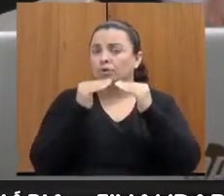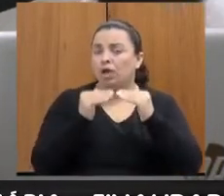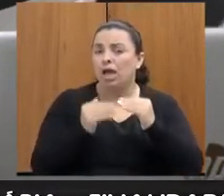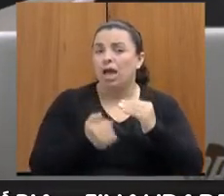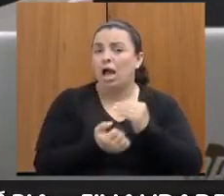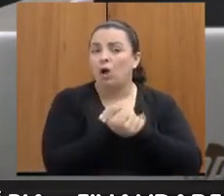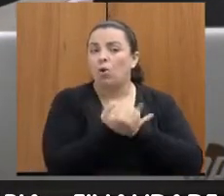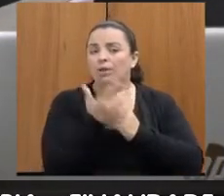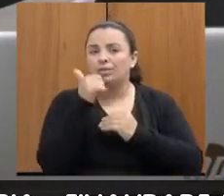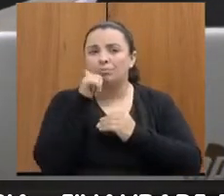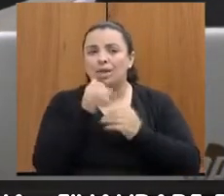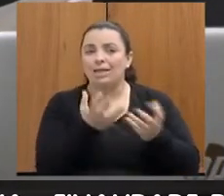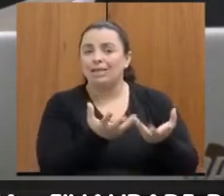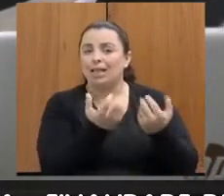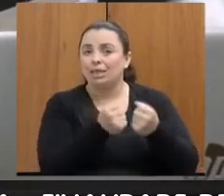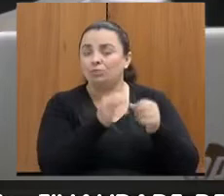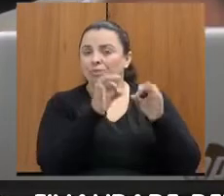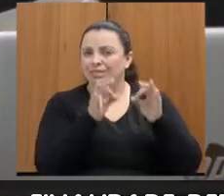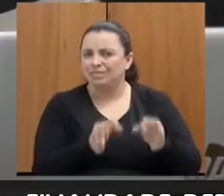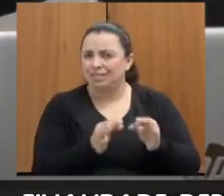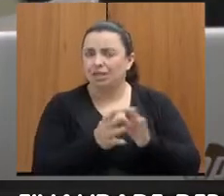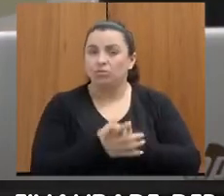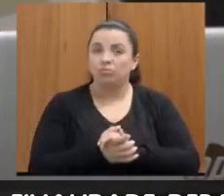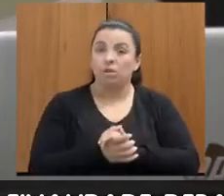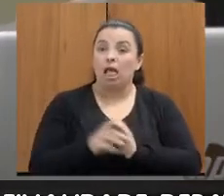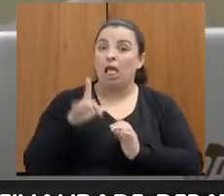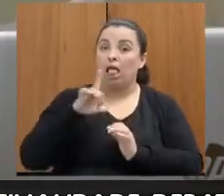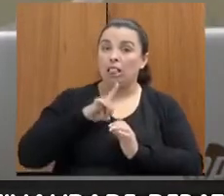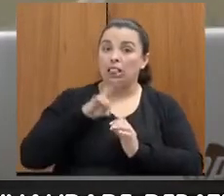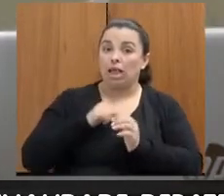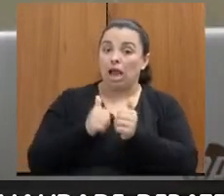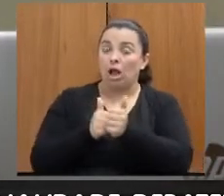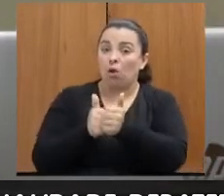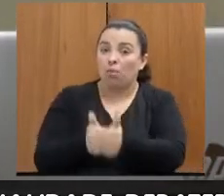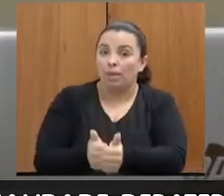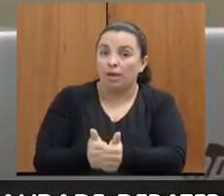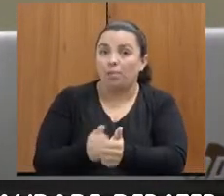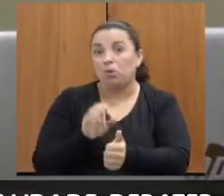Há acompanhamento ou mais de um atendimento para a mesma mulher?